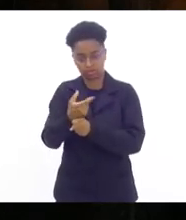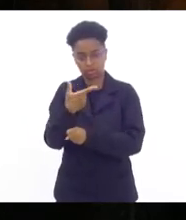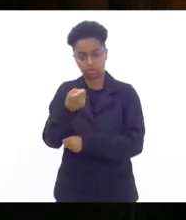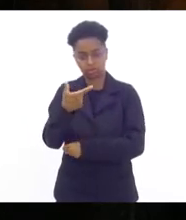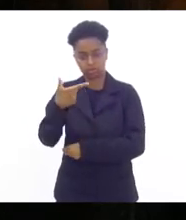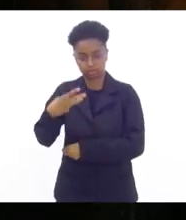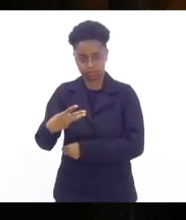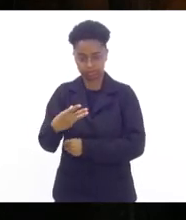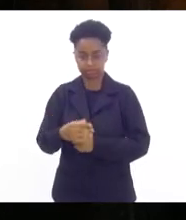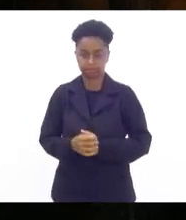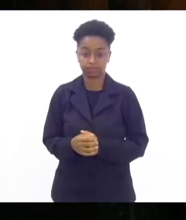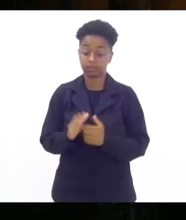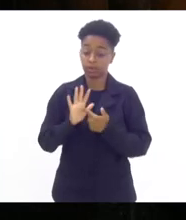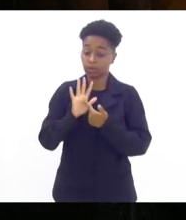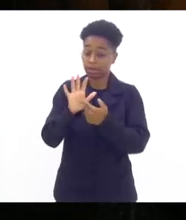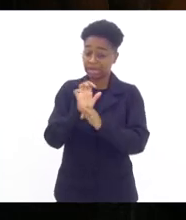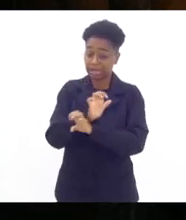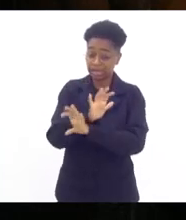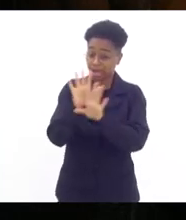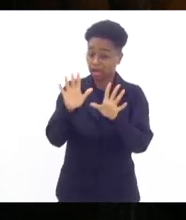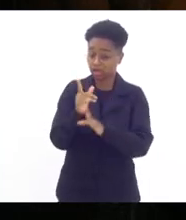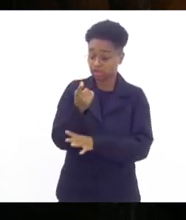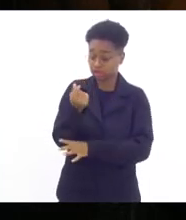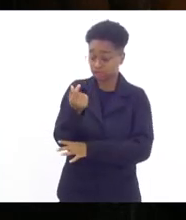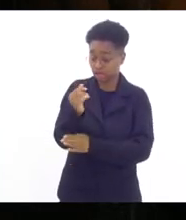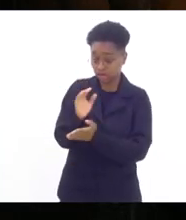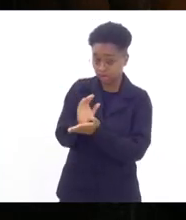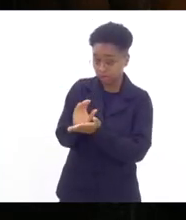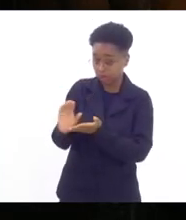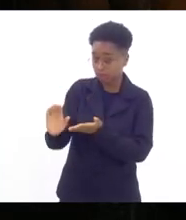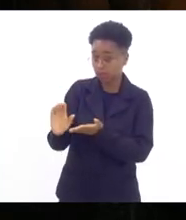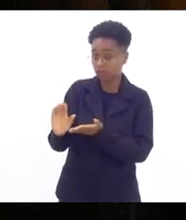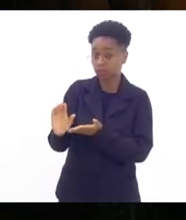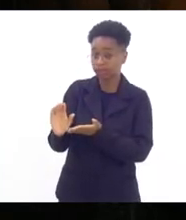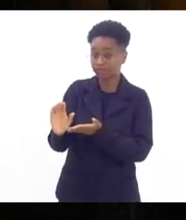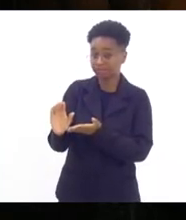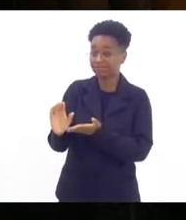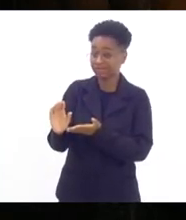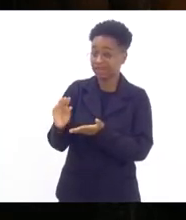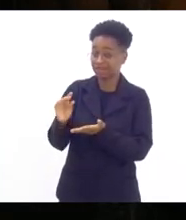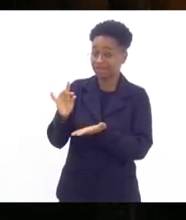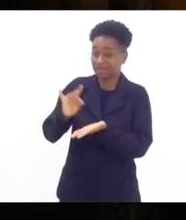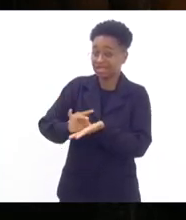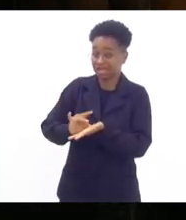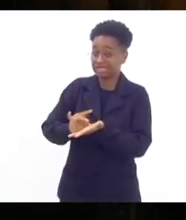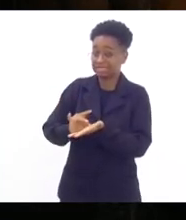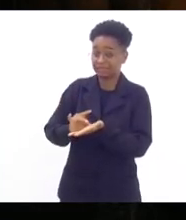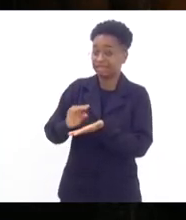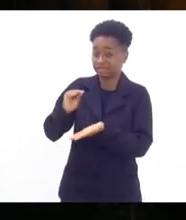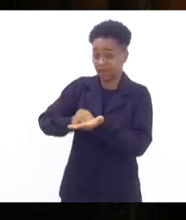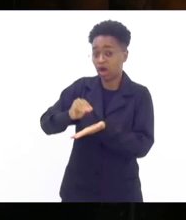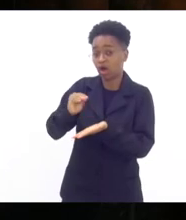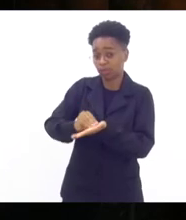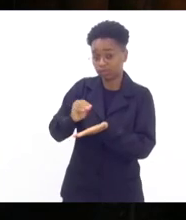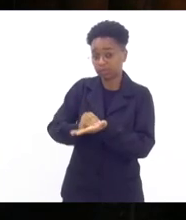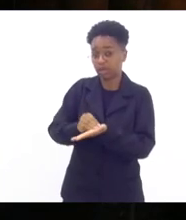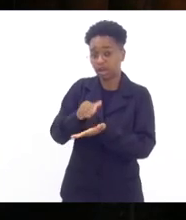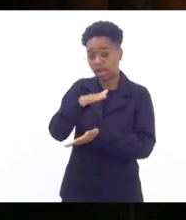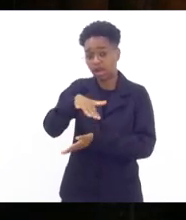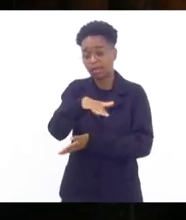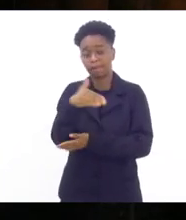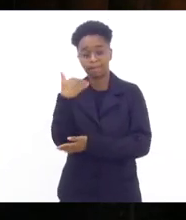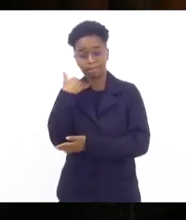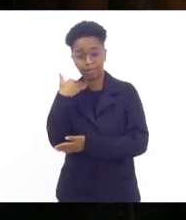que esse dinheiro está fazendo muita falta aos cofres públicos